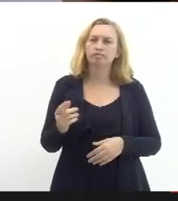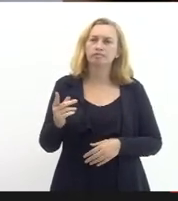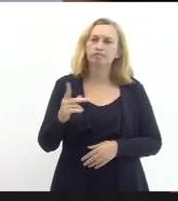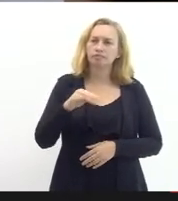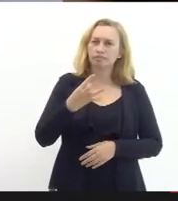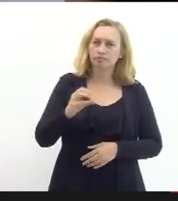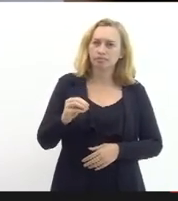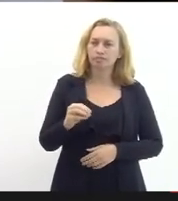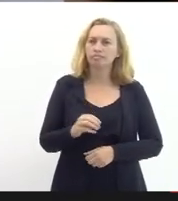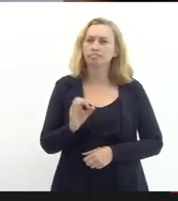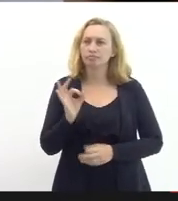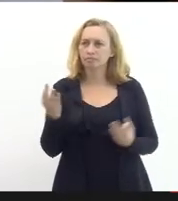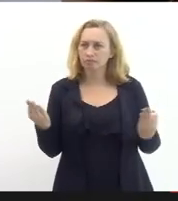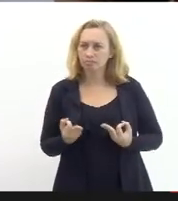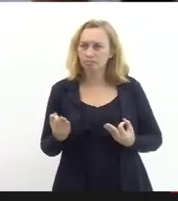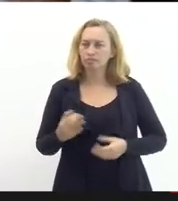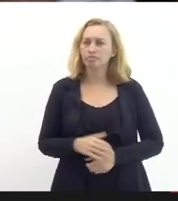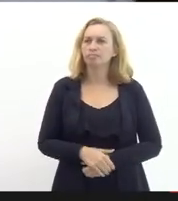ótimo